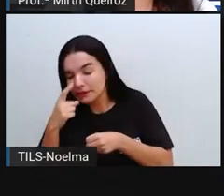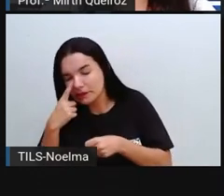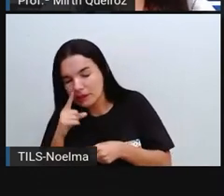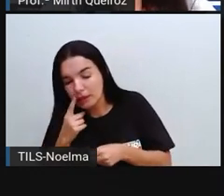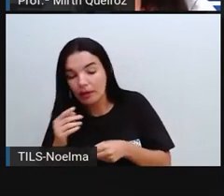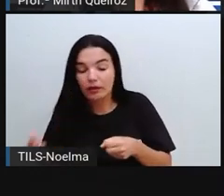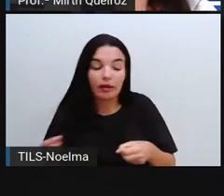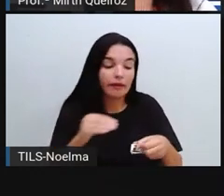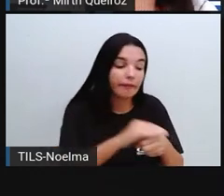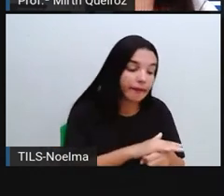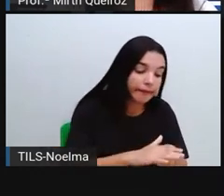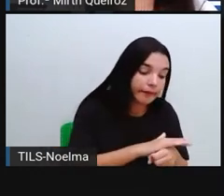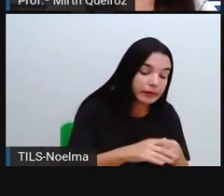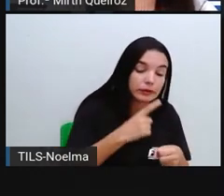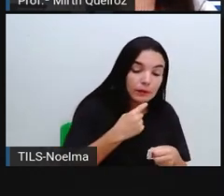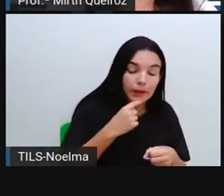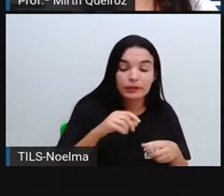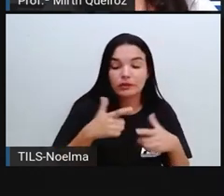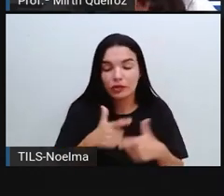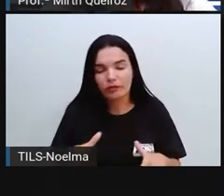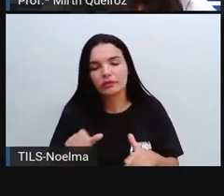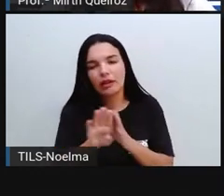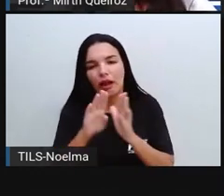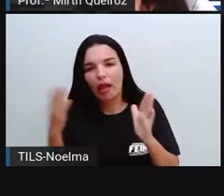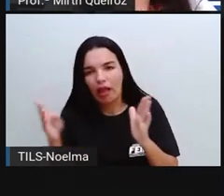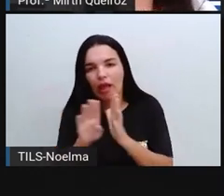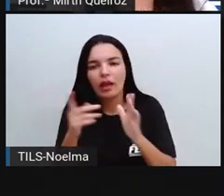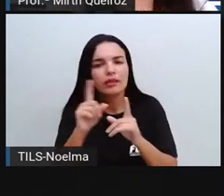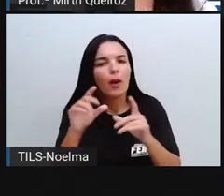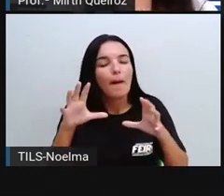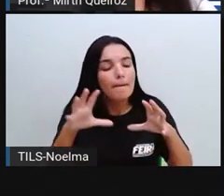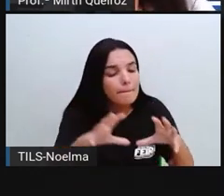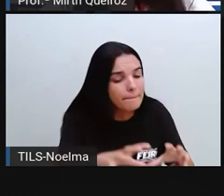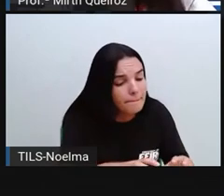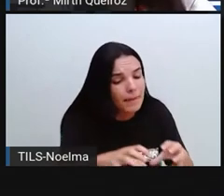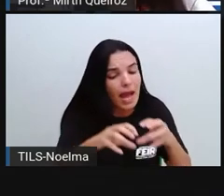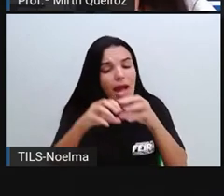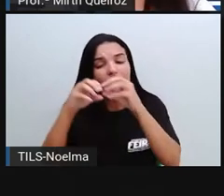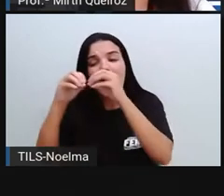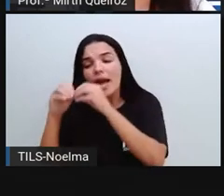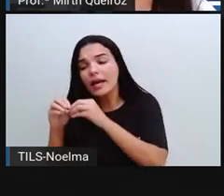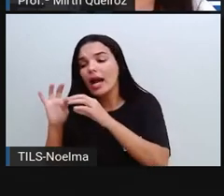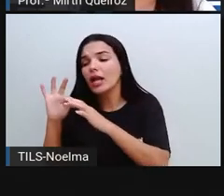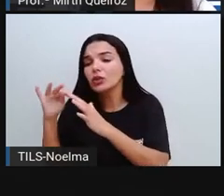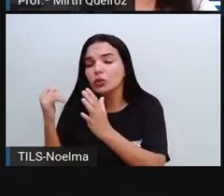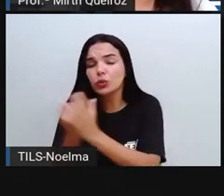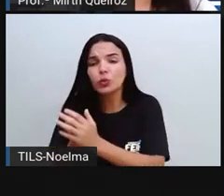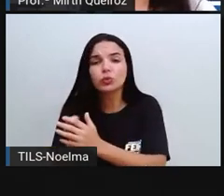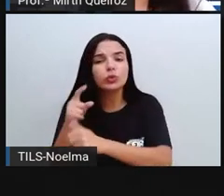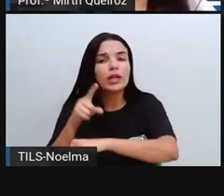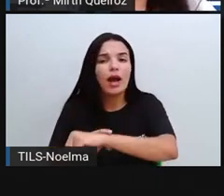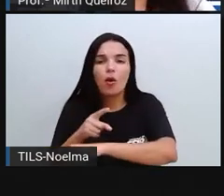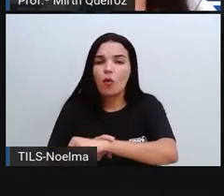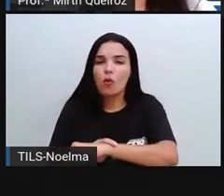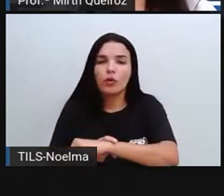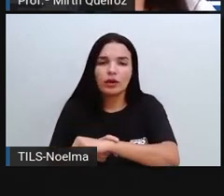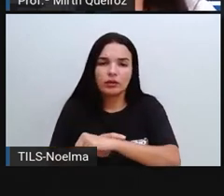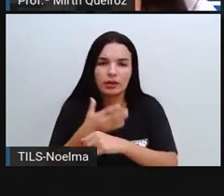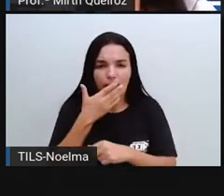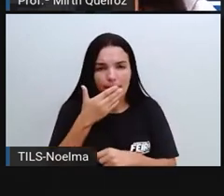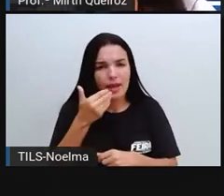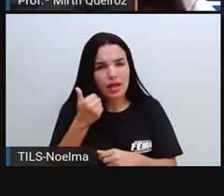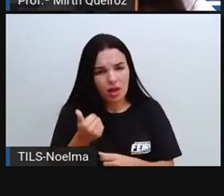fecha de novo. Vou pegar o extrato, de novo, abre a geladeira. Vou pegar uma verdura, de novo, geladeira. Um tempero, de novo, eu abro a geladeira. Então, tentem